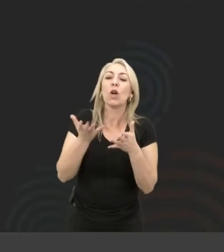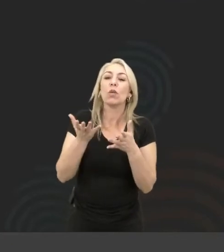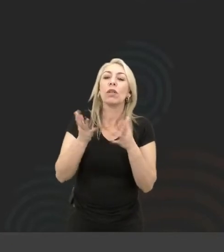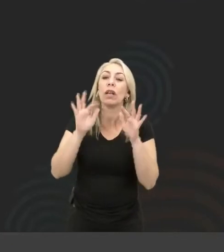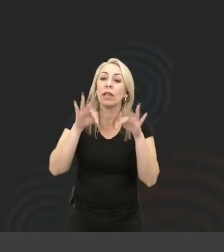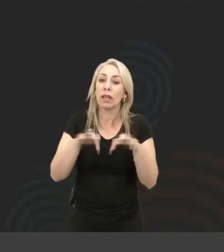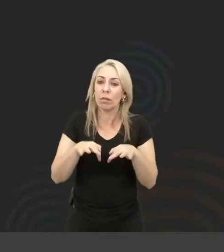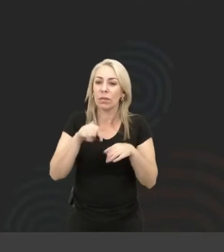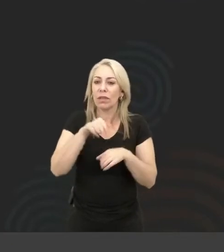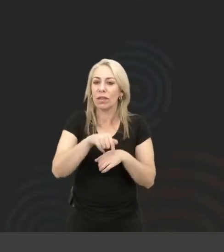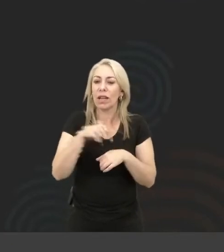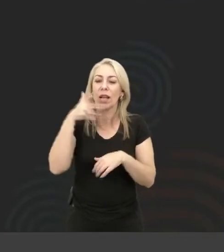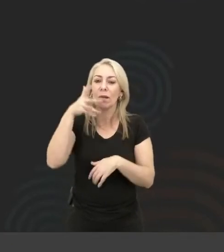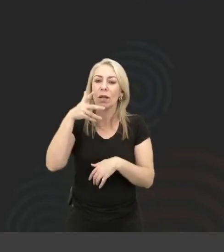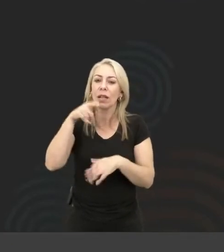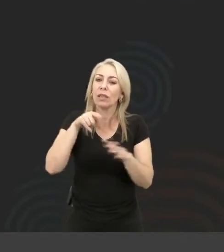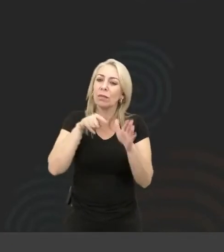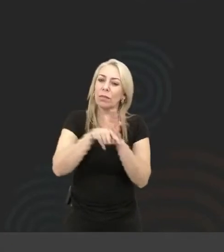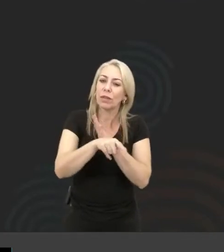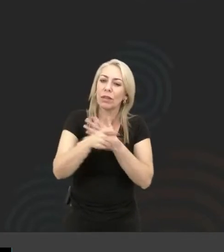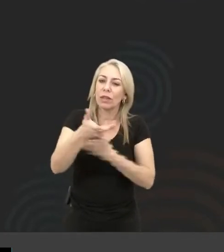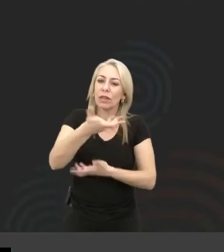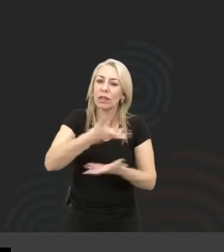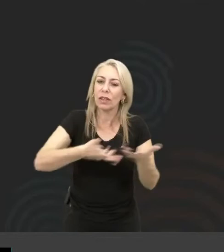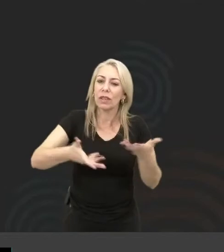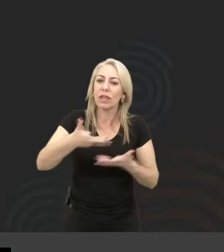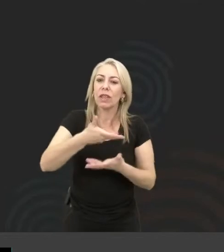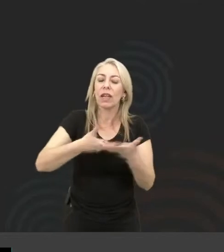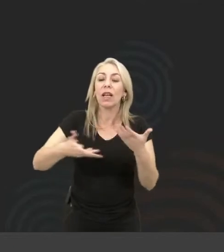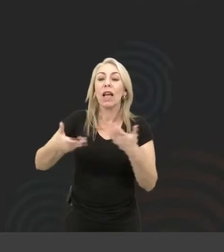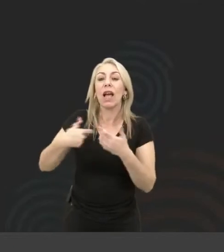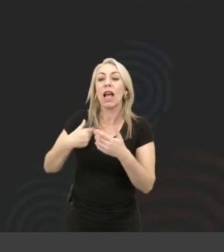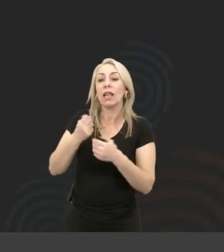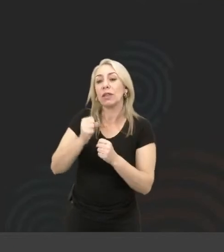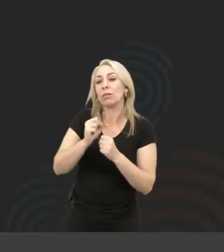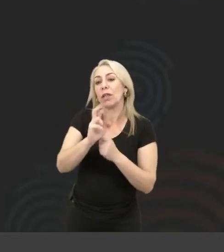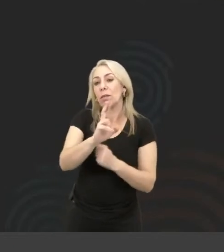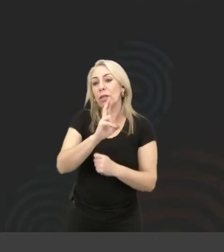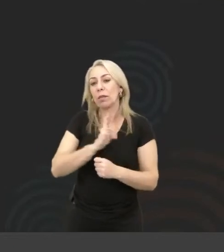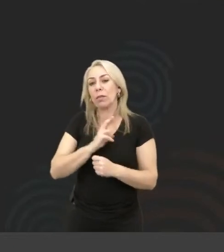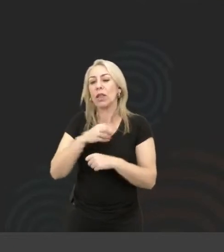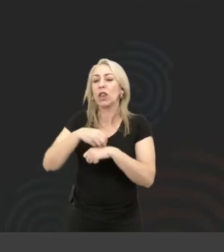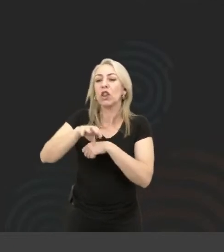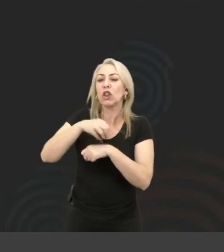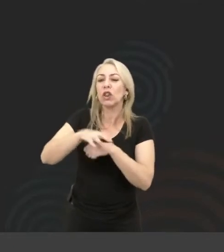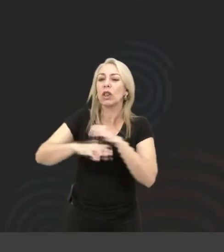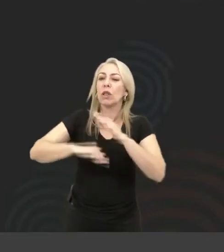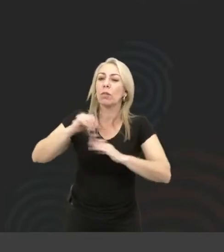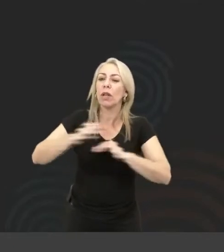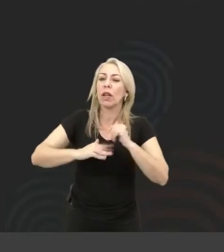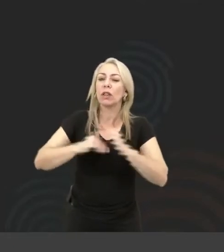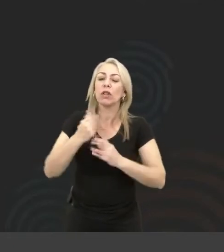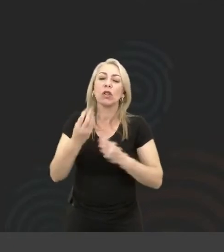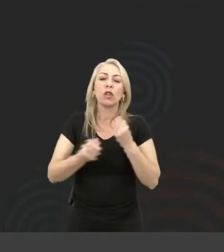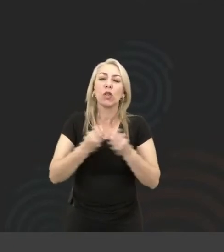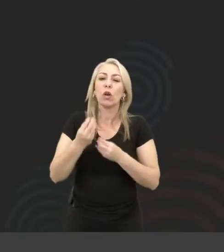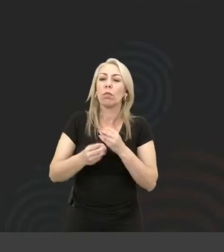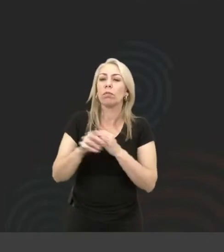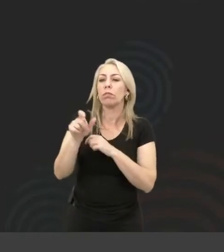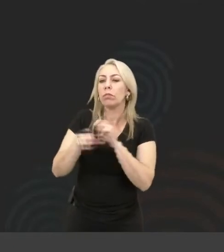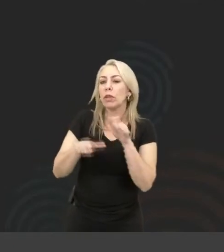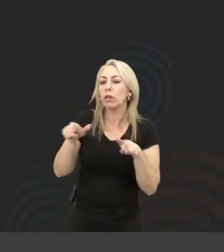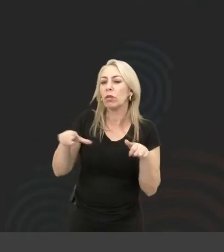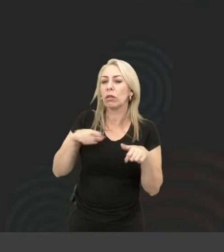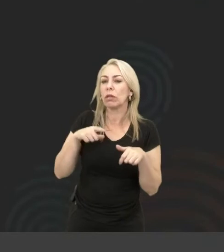terminar o painel com essa pergunta e até se vocês pudessem responder isso, algumas dicas práticas de como pessoas que